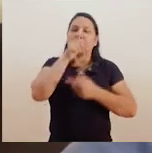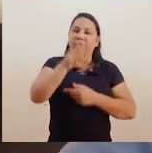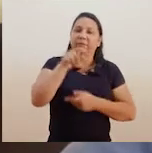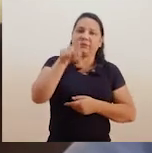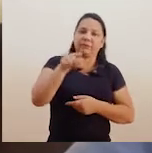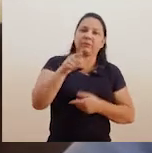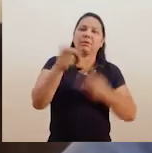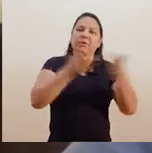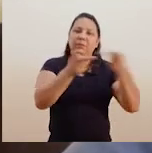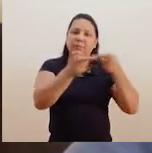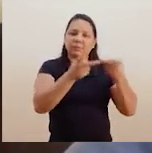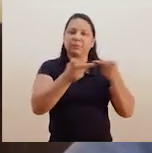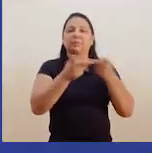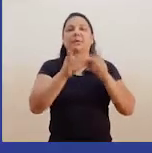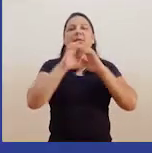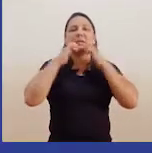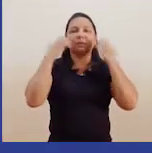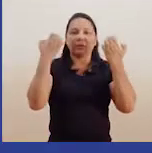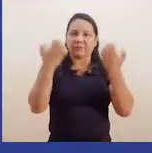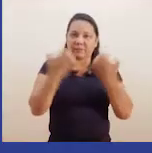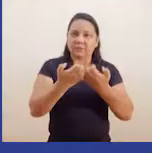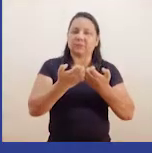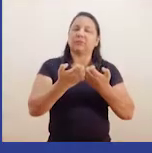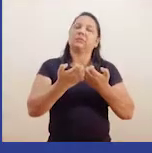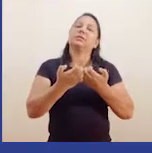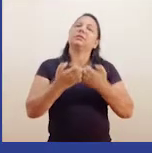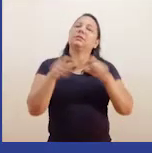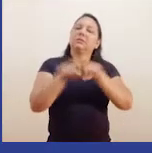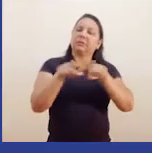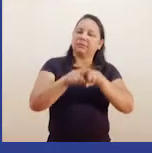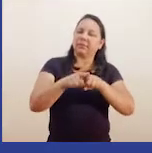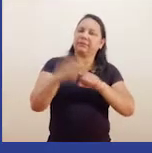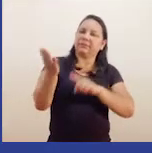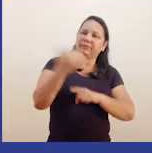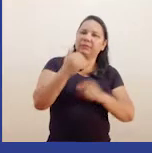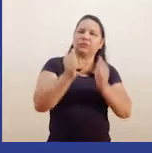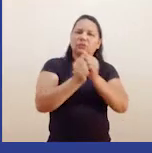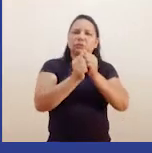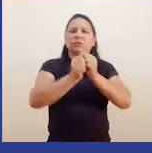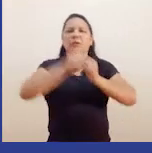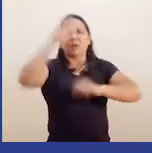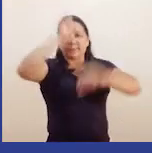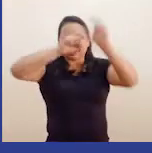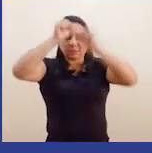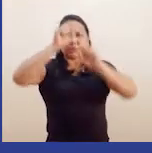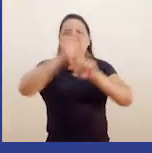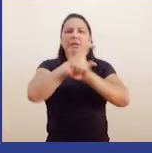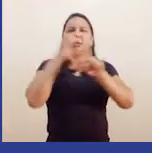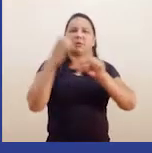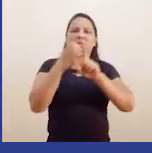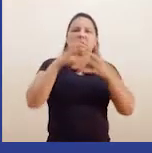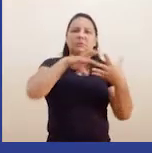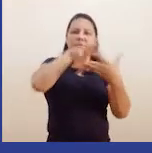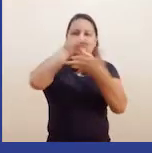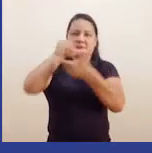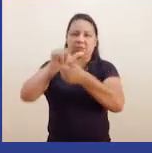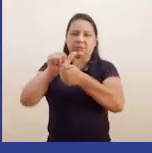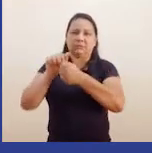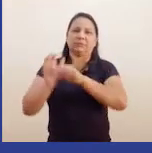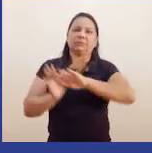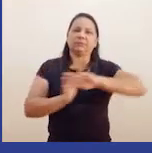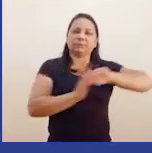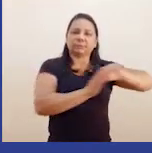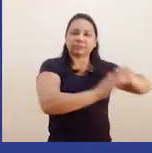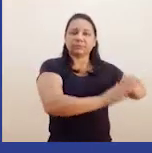a expandir a nossa população de mundo. E é por isso que eu convido você a fazer parte do ramo estudantil do Instituto de Engenheiros Unifap e a vir crescer junto